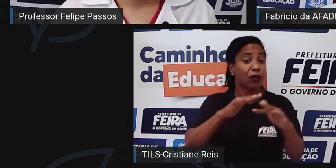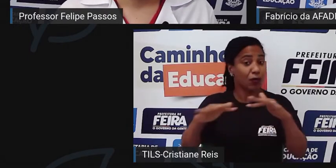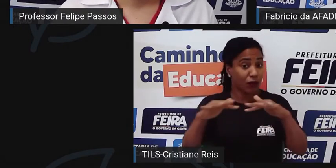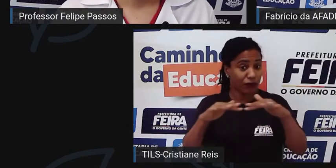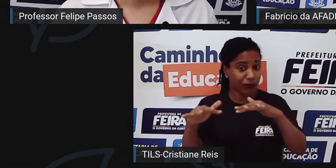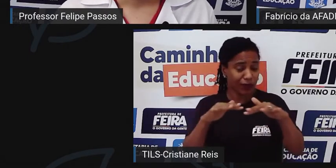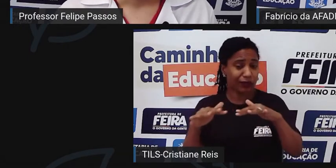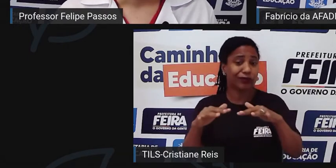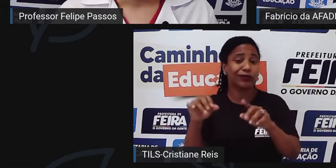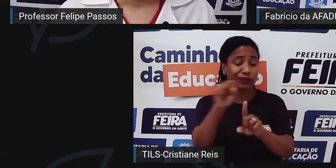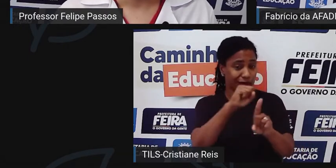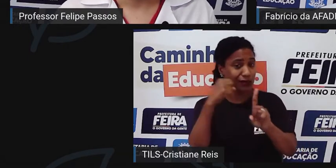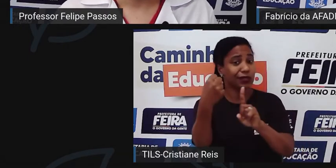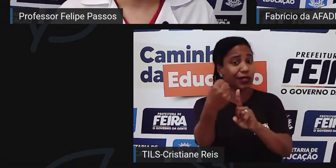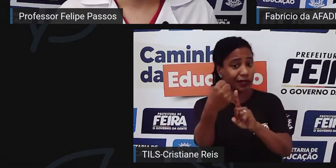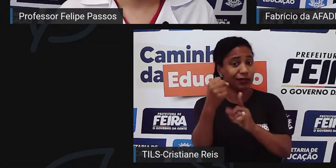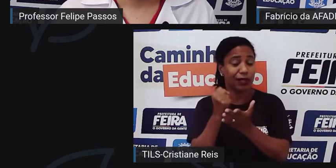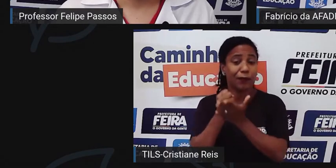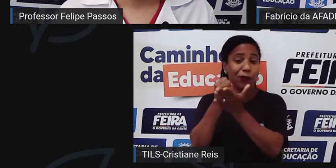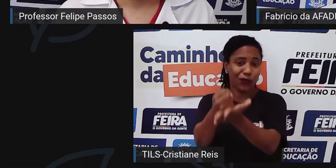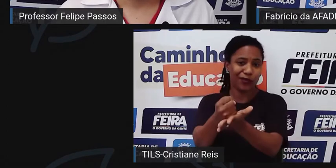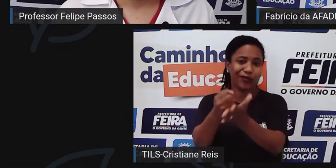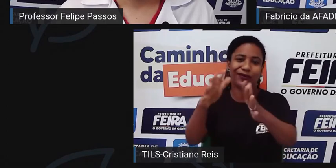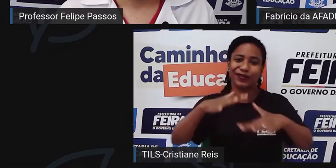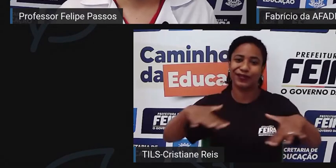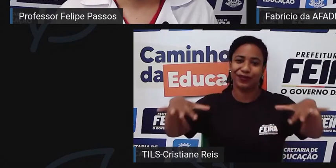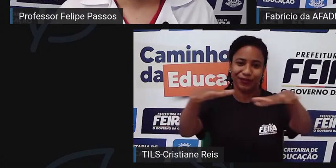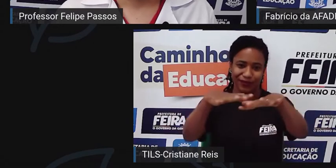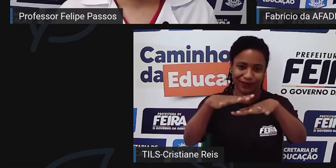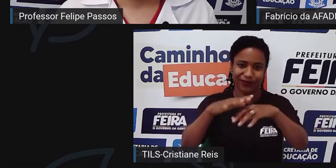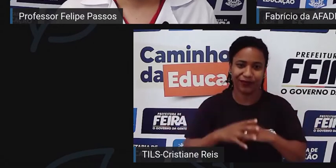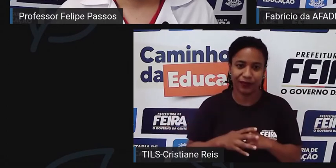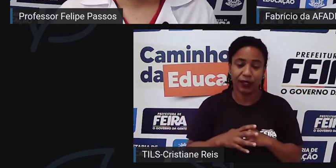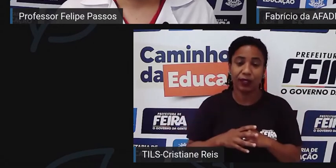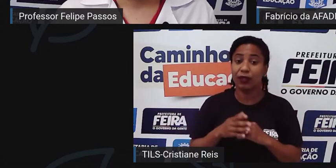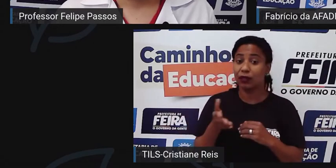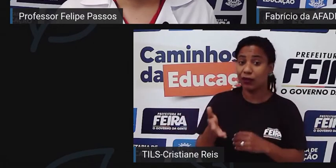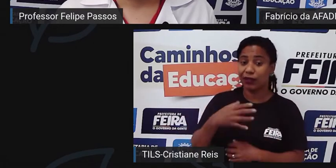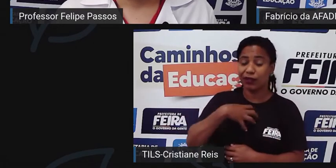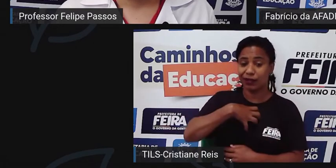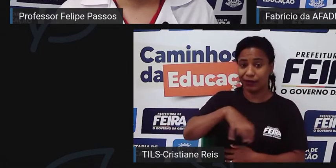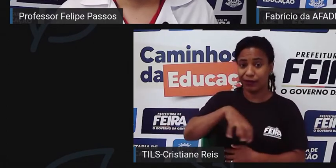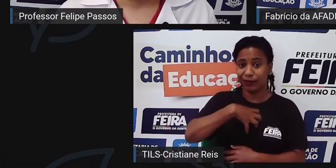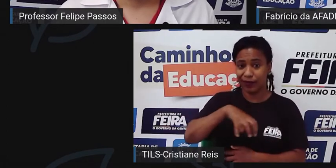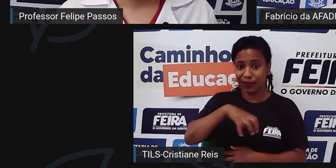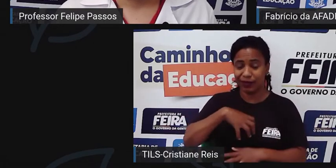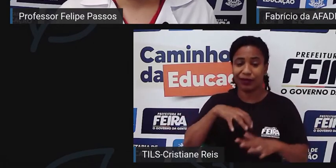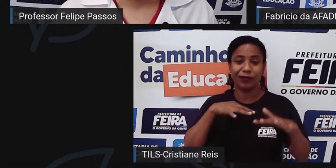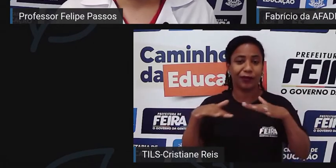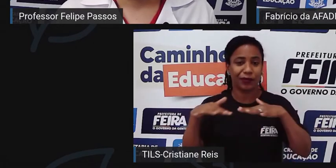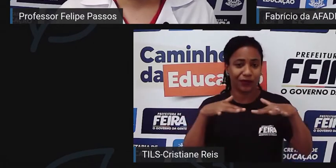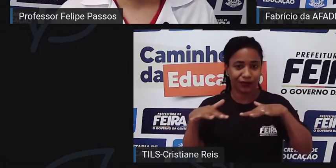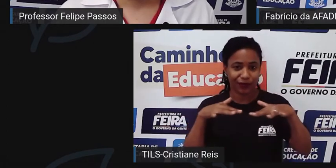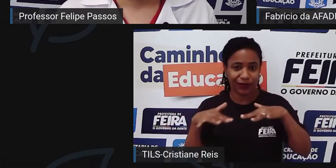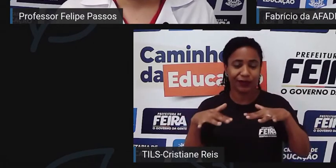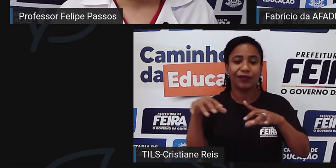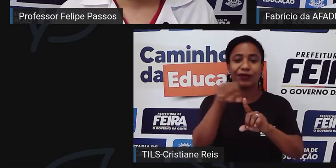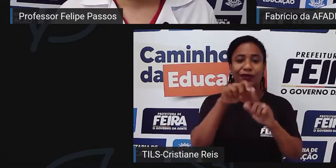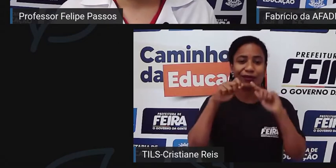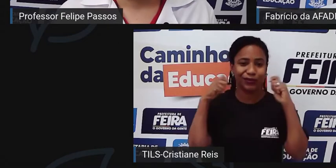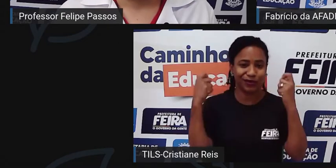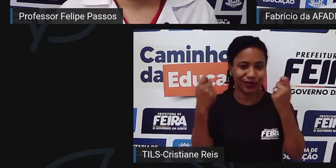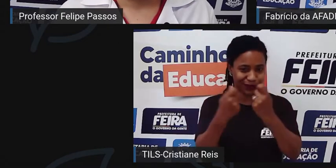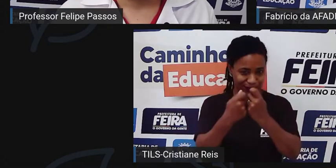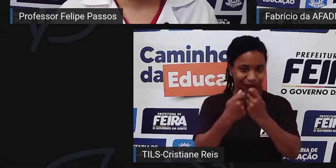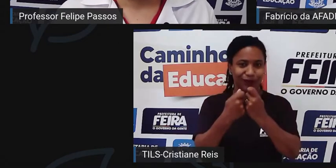movimentos sociais. Então, assim, a gente tem na Bahia alguns movimentos, algumas associações, na verdade